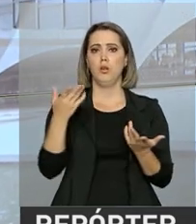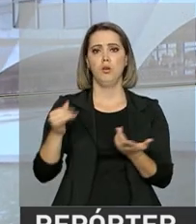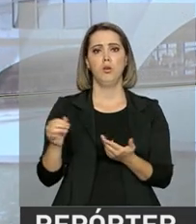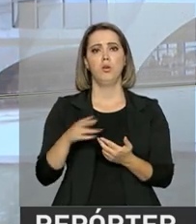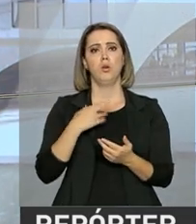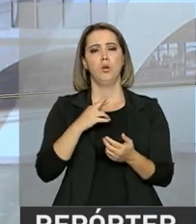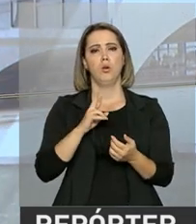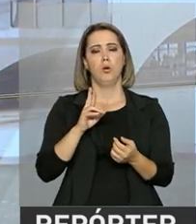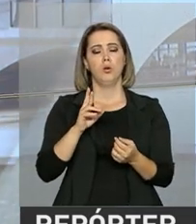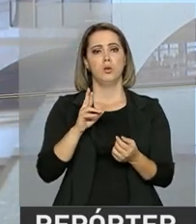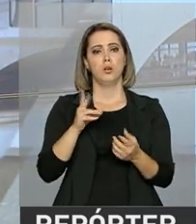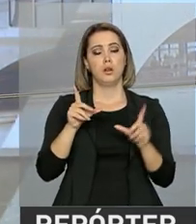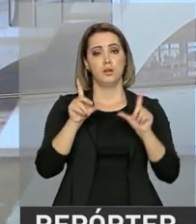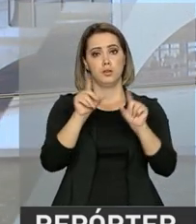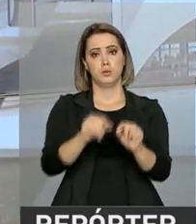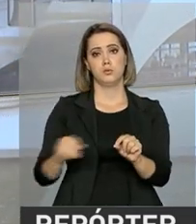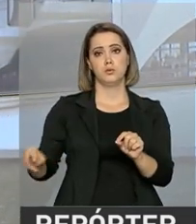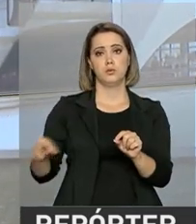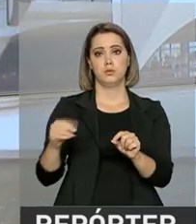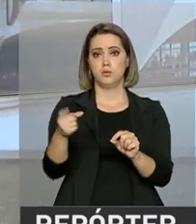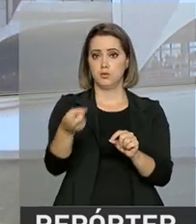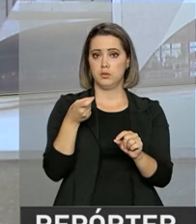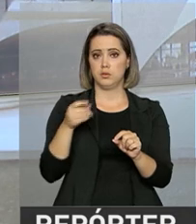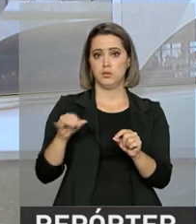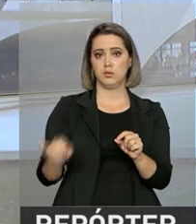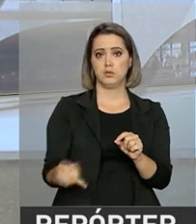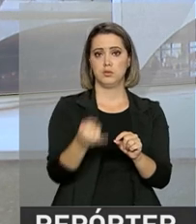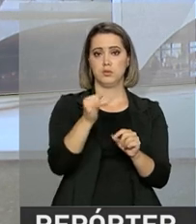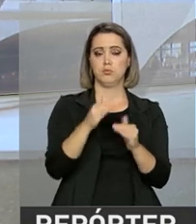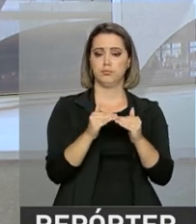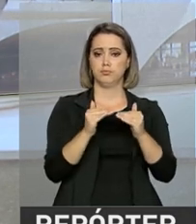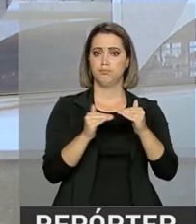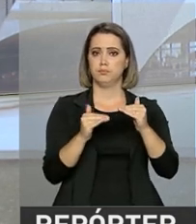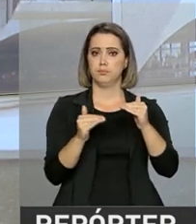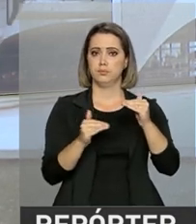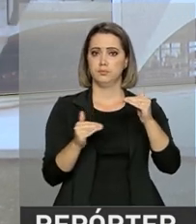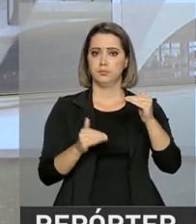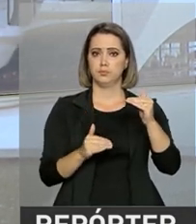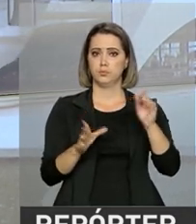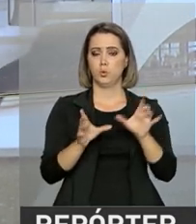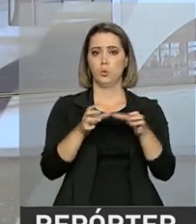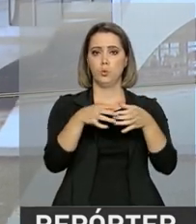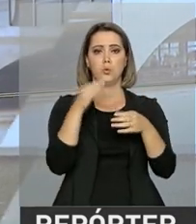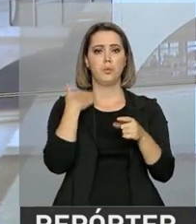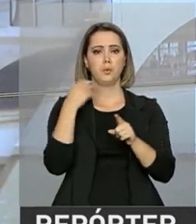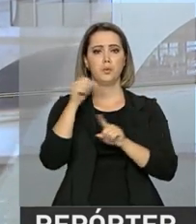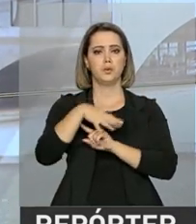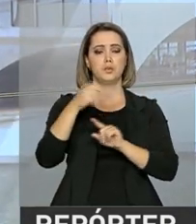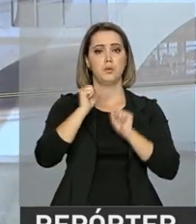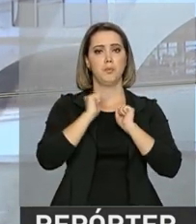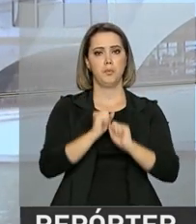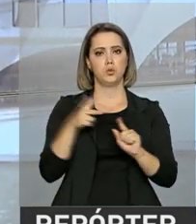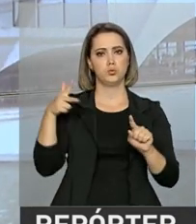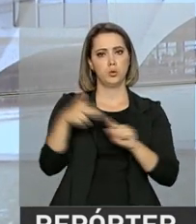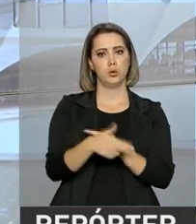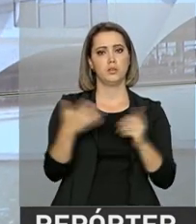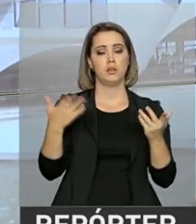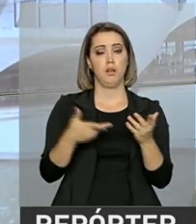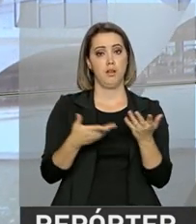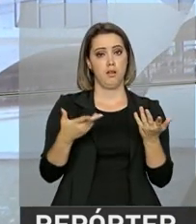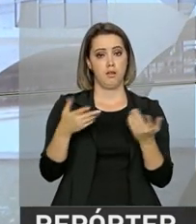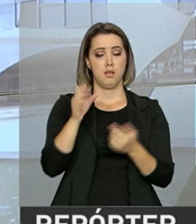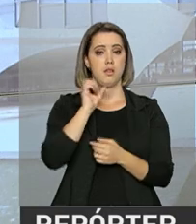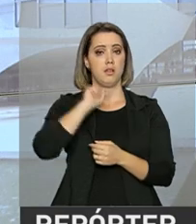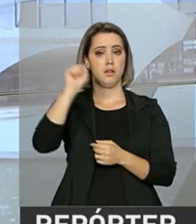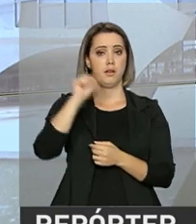redução da taxa básica de juros deve aumentar. O Comitê de Política Monetária do Banco Central poderá cortar em abril a Selic, que hoje está em